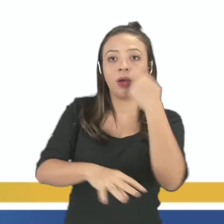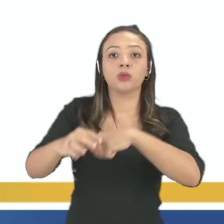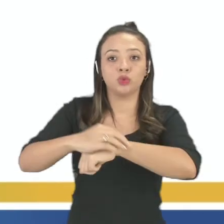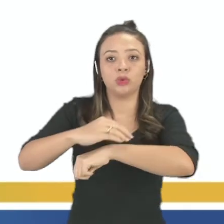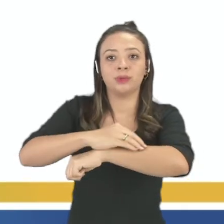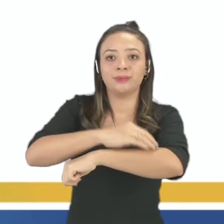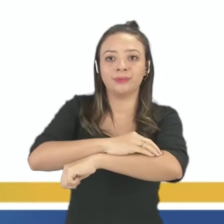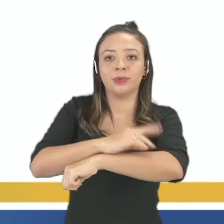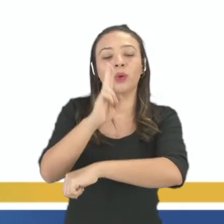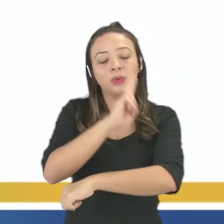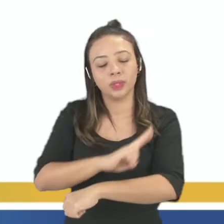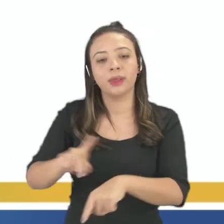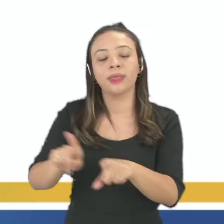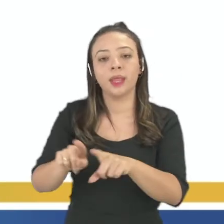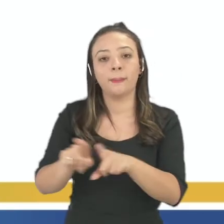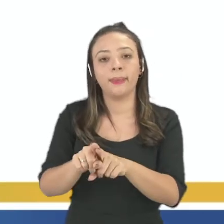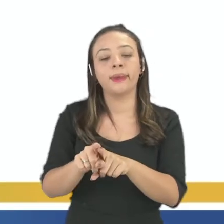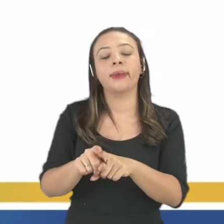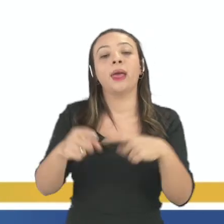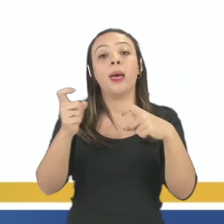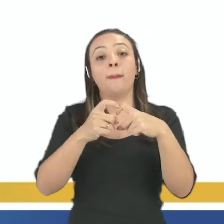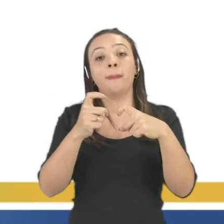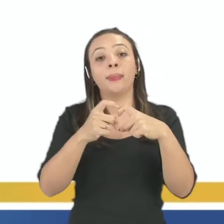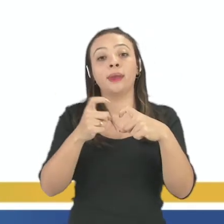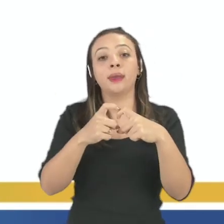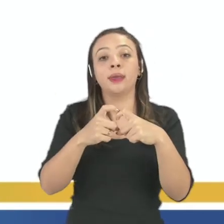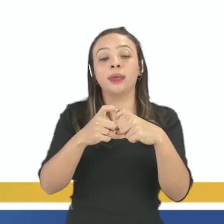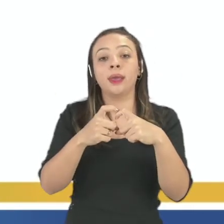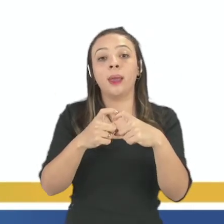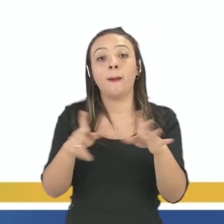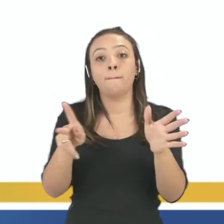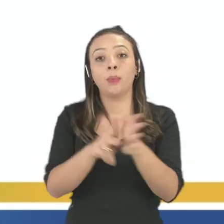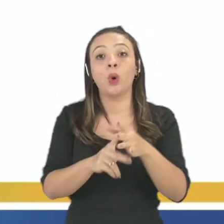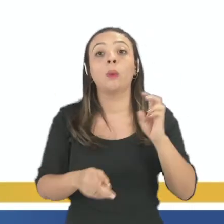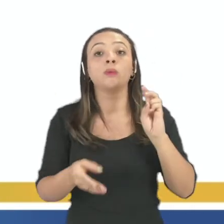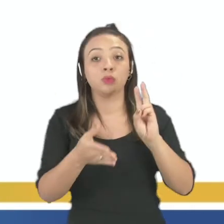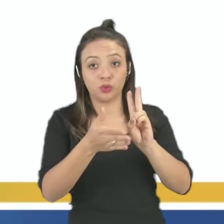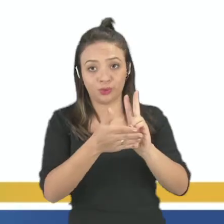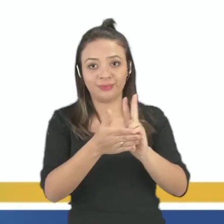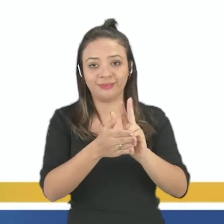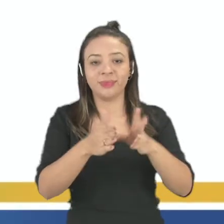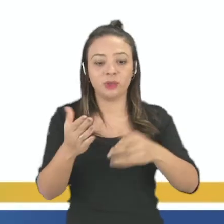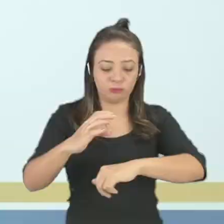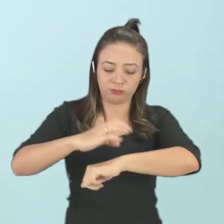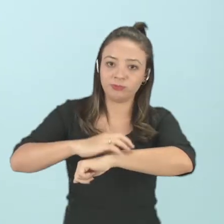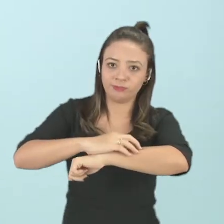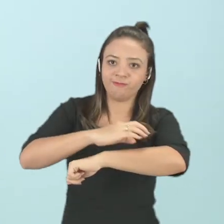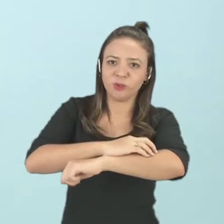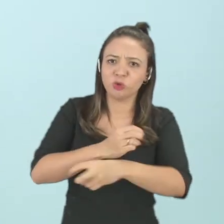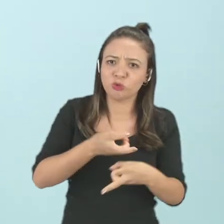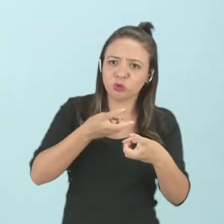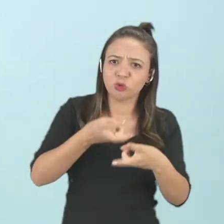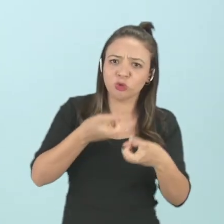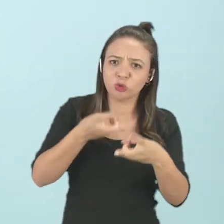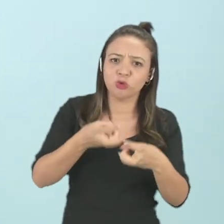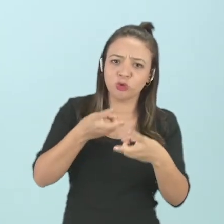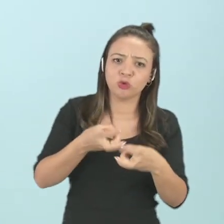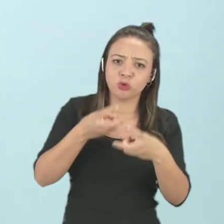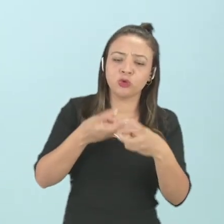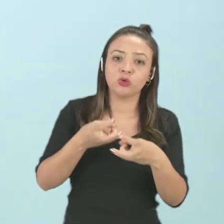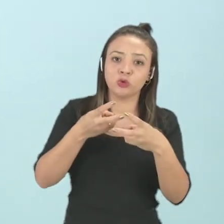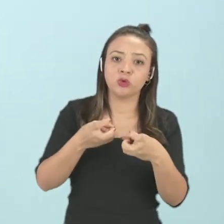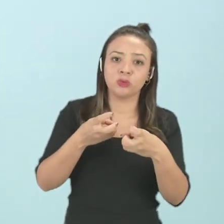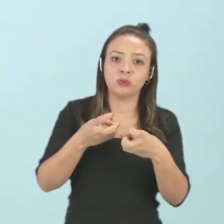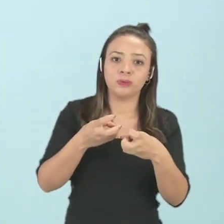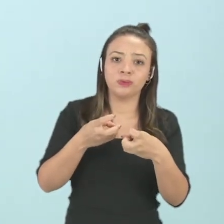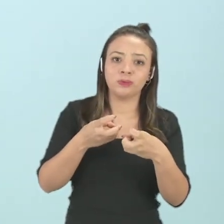medicina indígena na Amazônia. Então, essa rã, ela foi muito explorada, tá? Ela foi levada